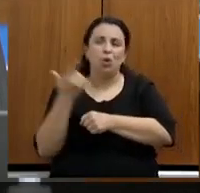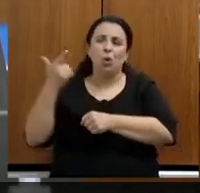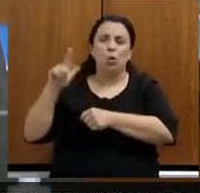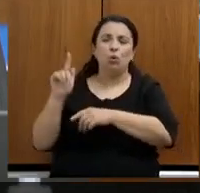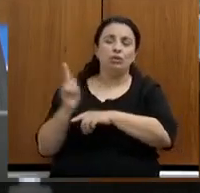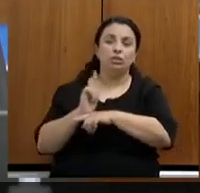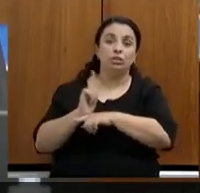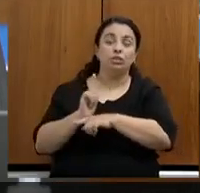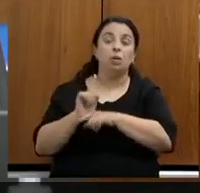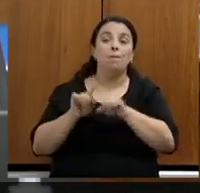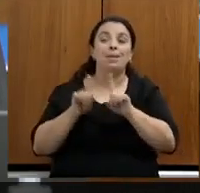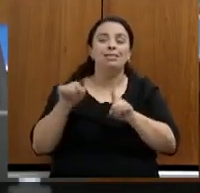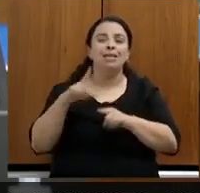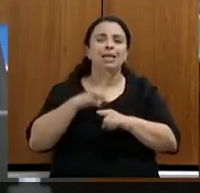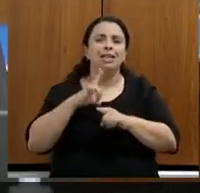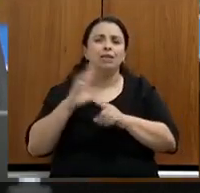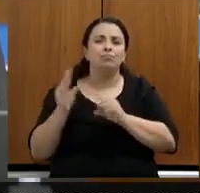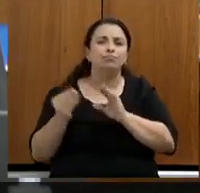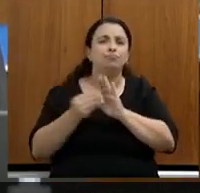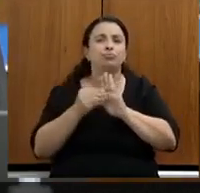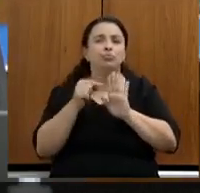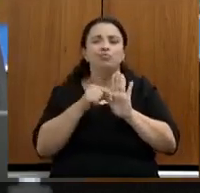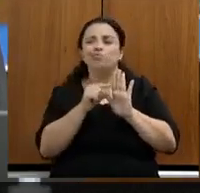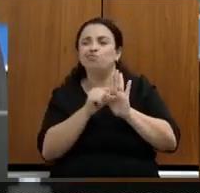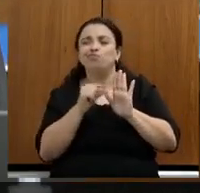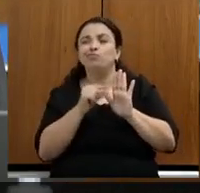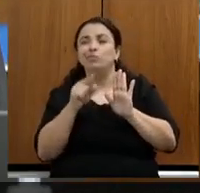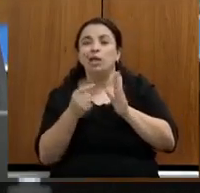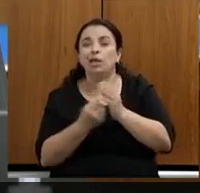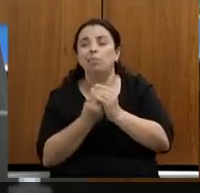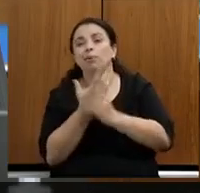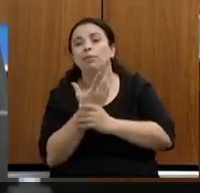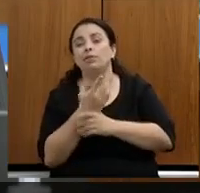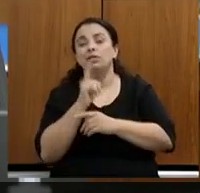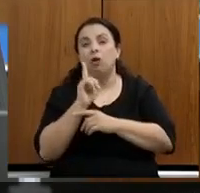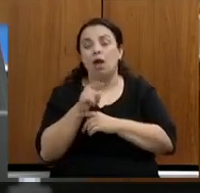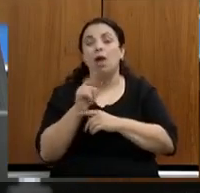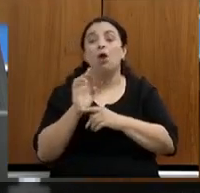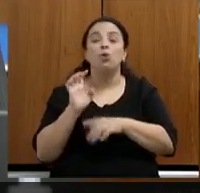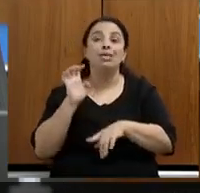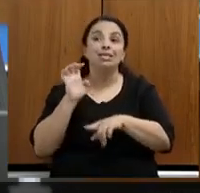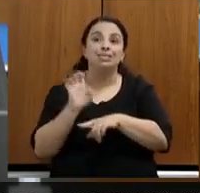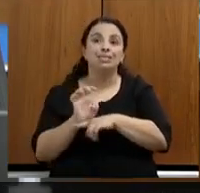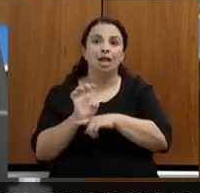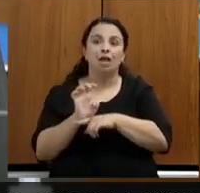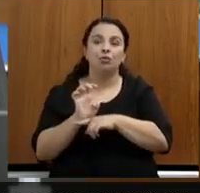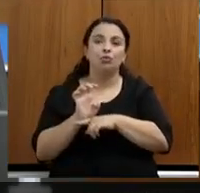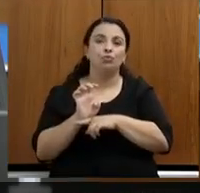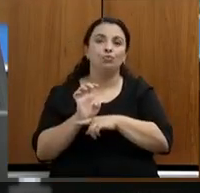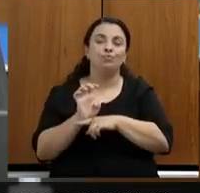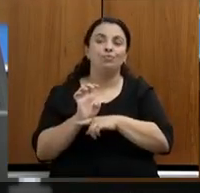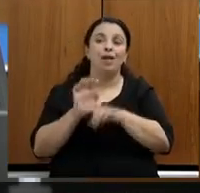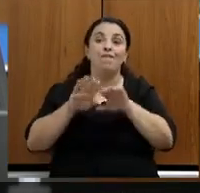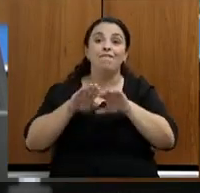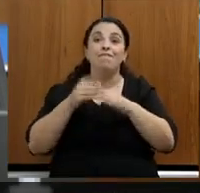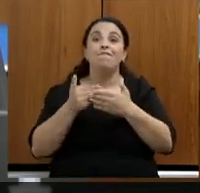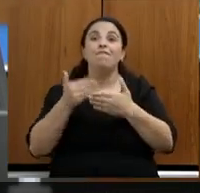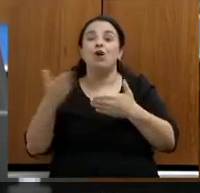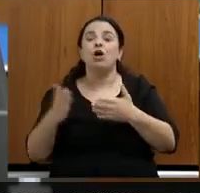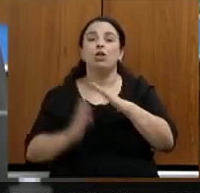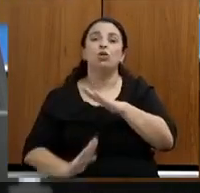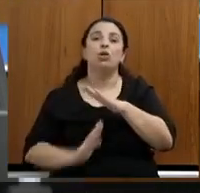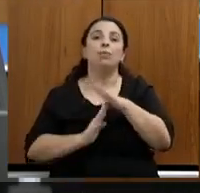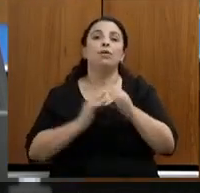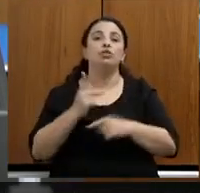mas ele traz um gatilho para a implementação que é o Estado estar fora do limite prudencial. Atualmente,